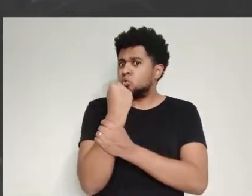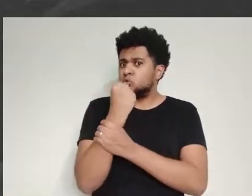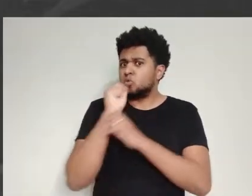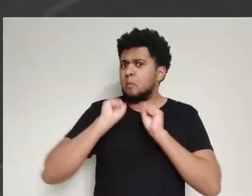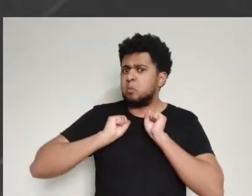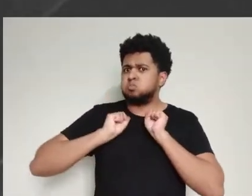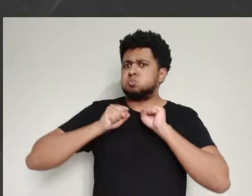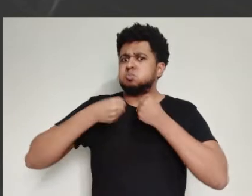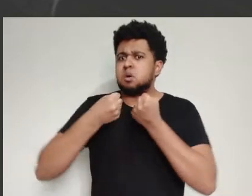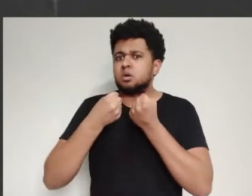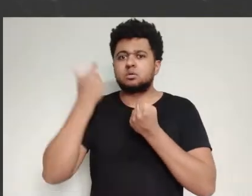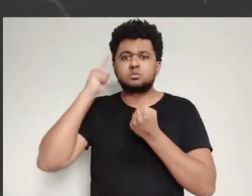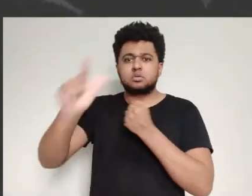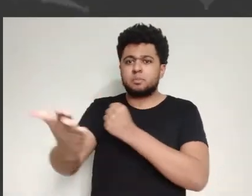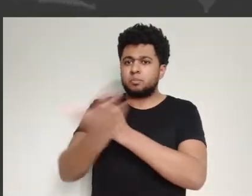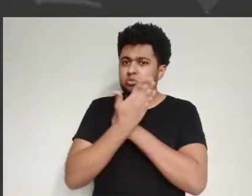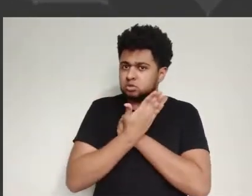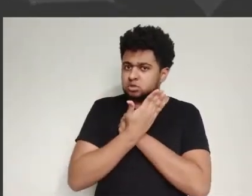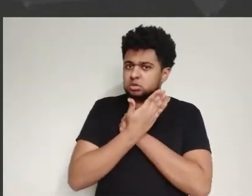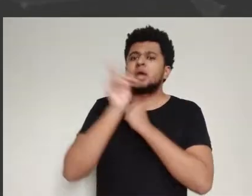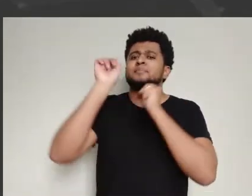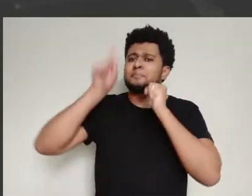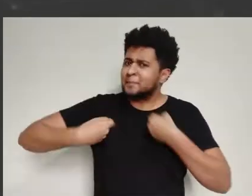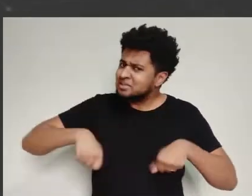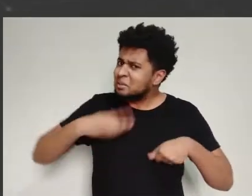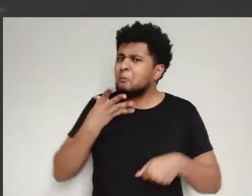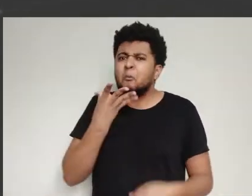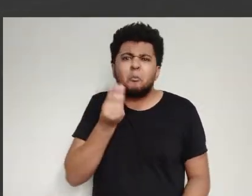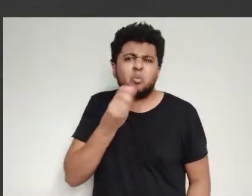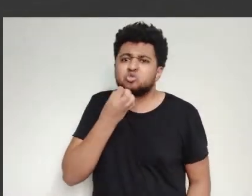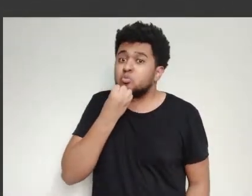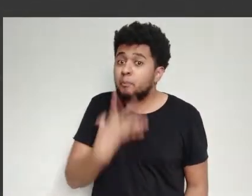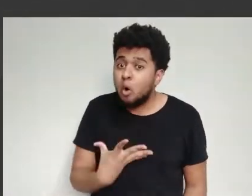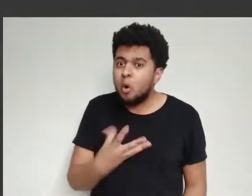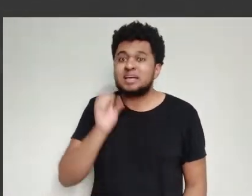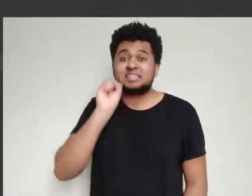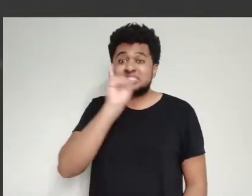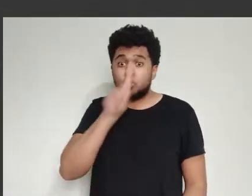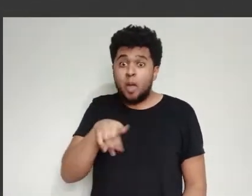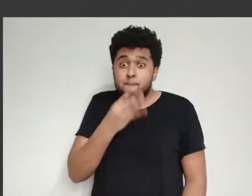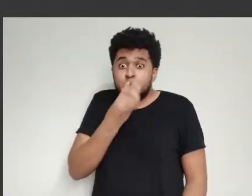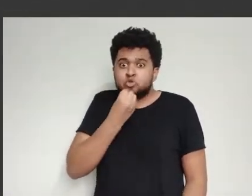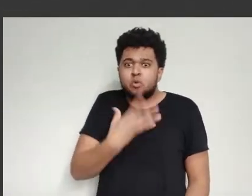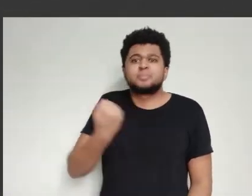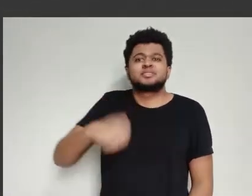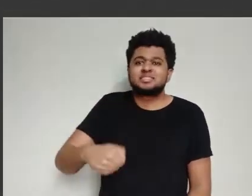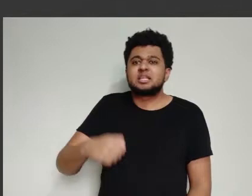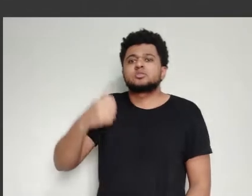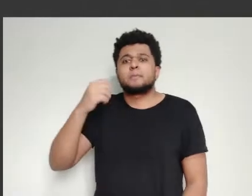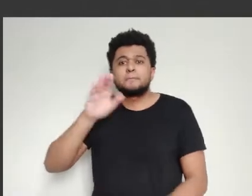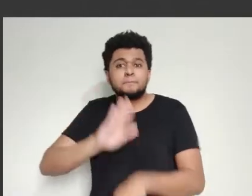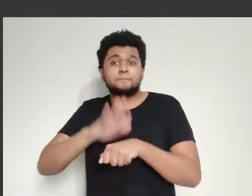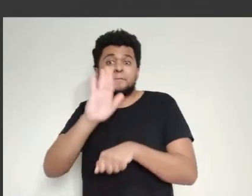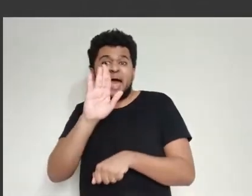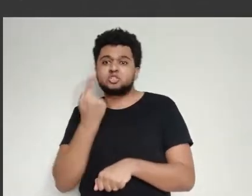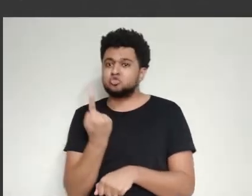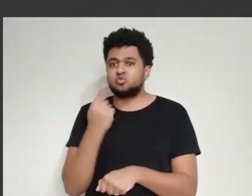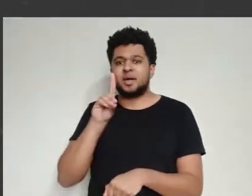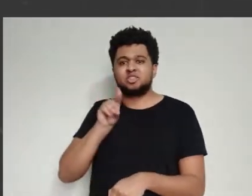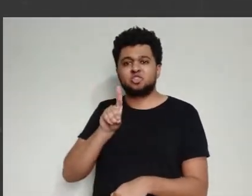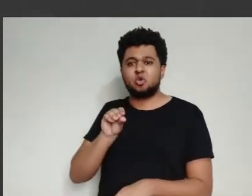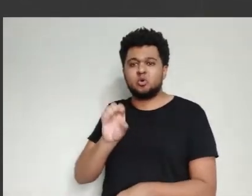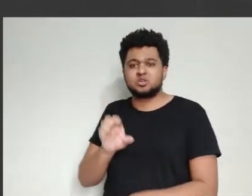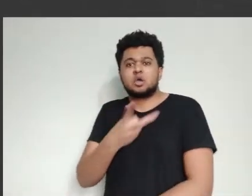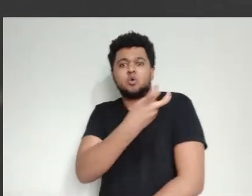ser um coelho, vai ser um cachorro, aí eu vou começar a trabalhar com a vacina já no animal. Então, aí eu tenho que